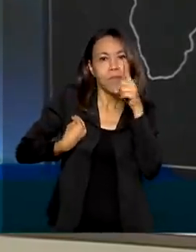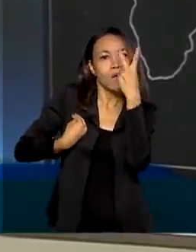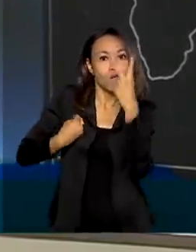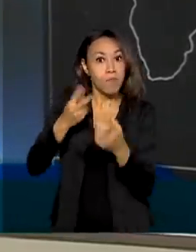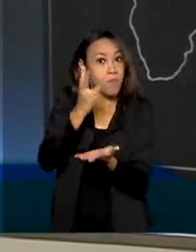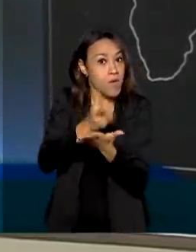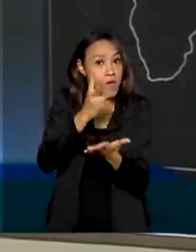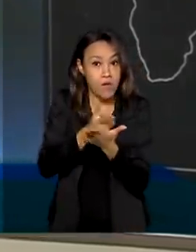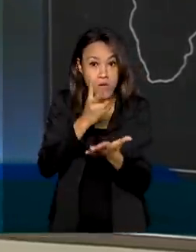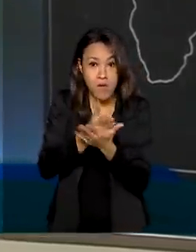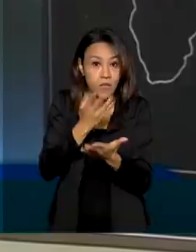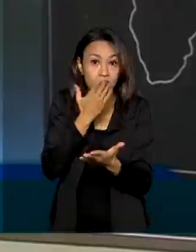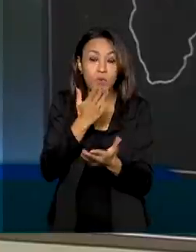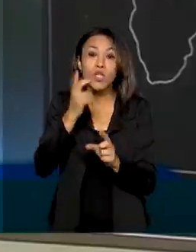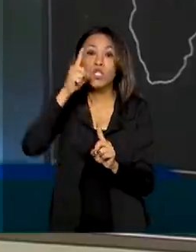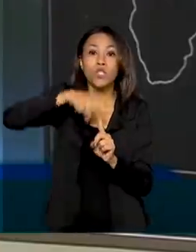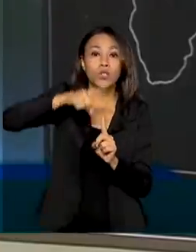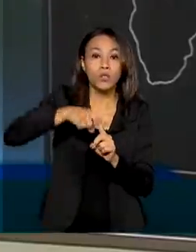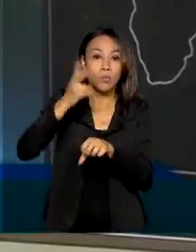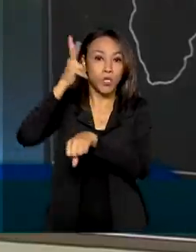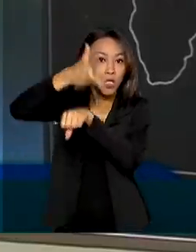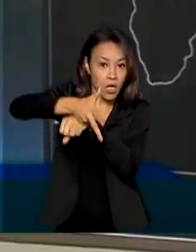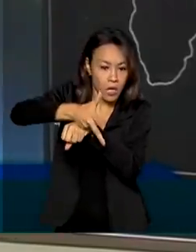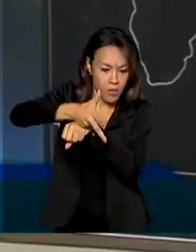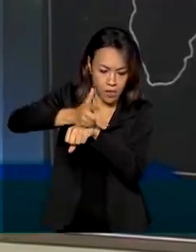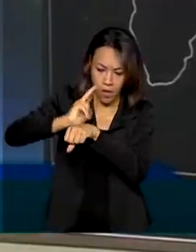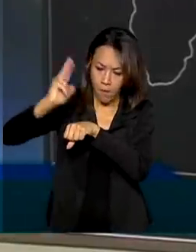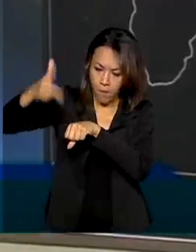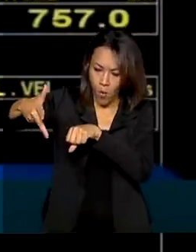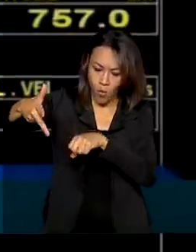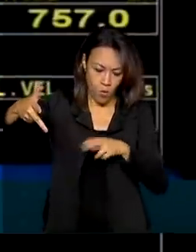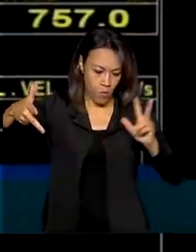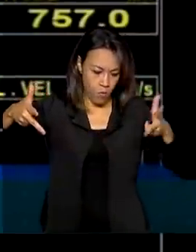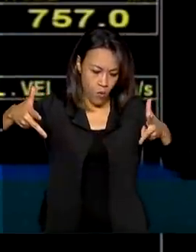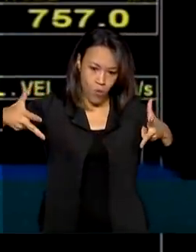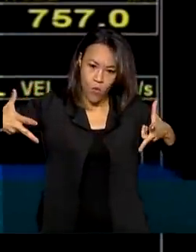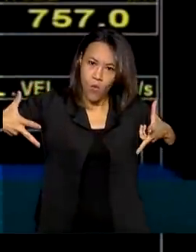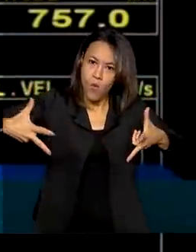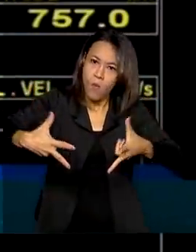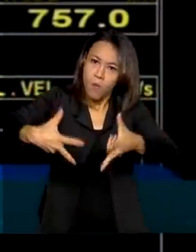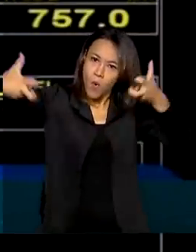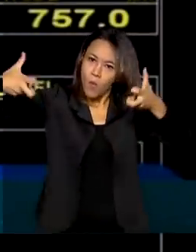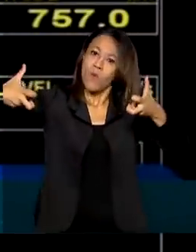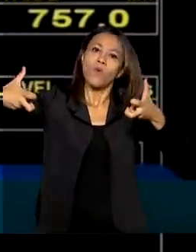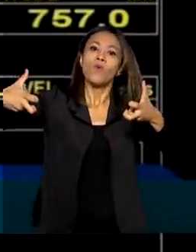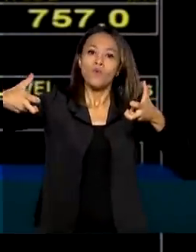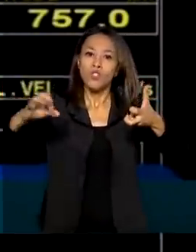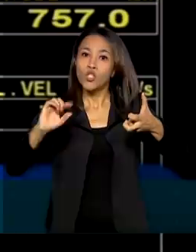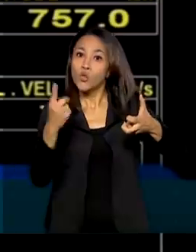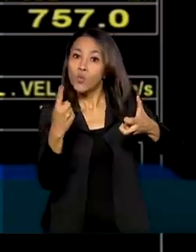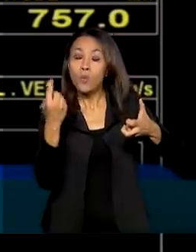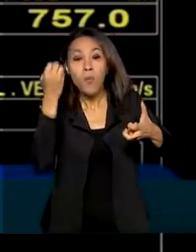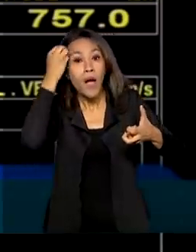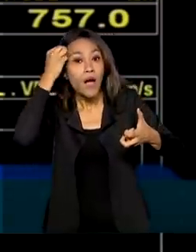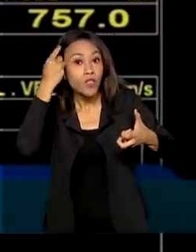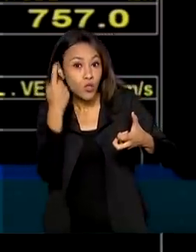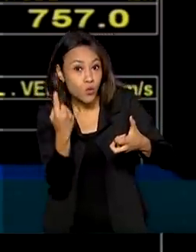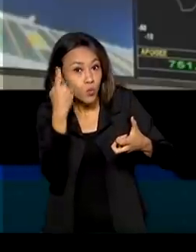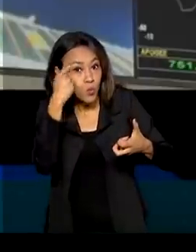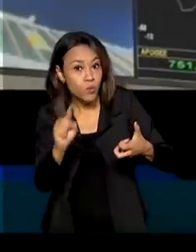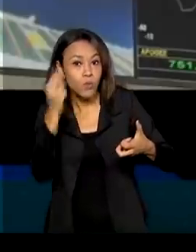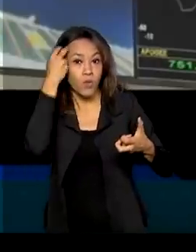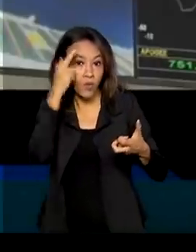câmera, será possível obter imagens de um ponto específico em intervalos de tempo de um a dois dias. O